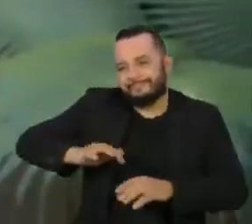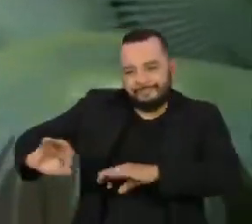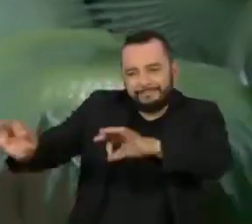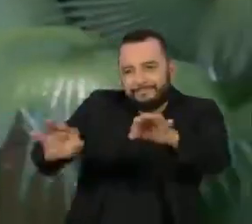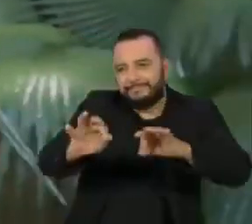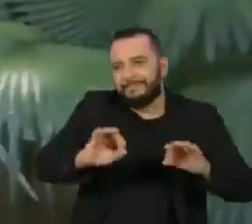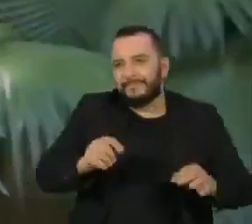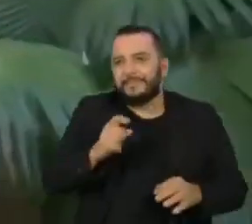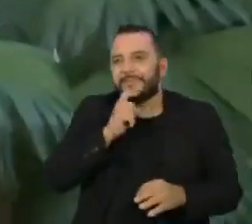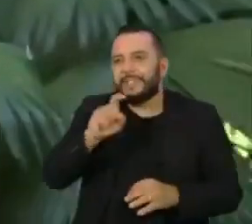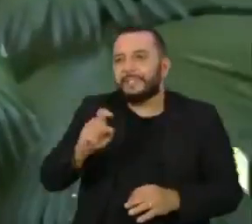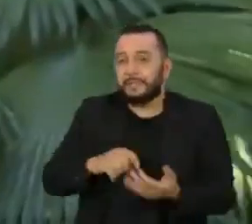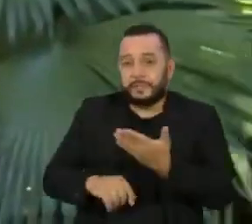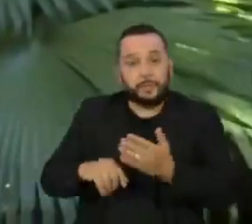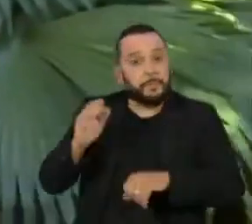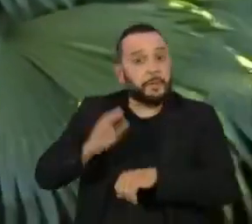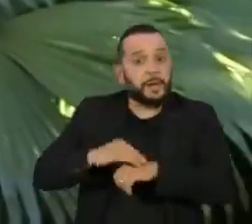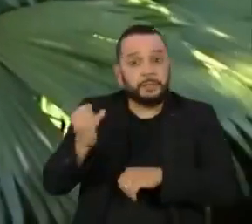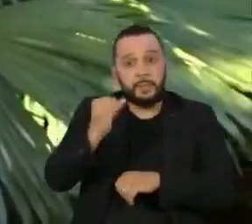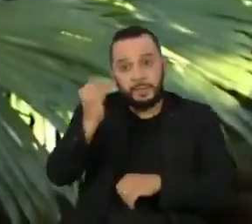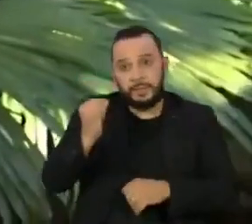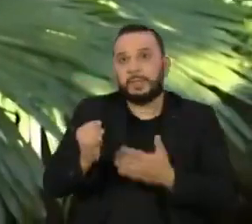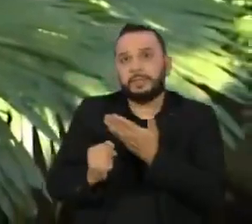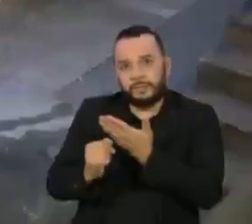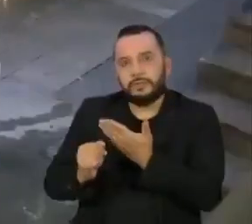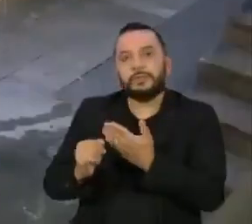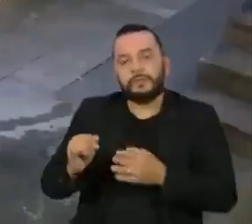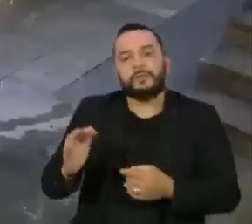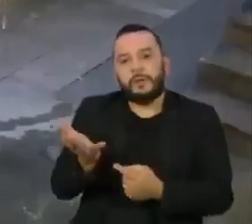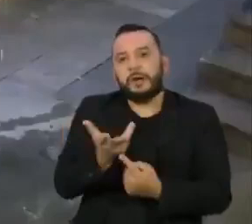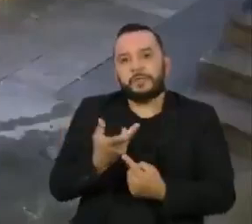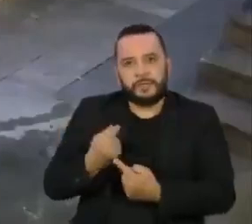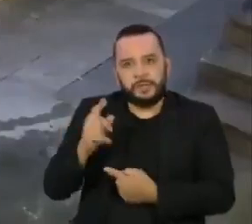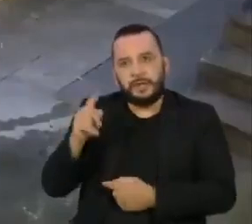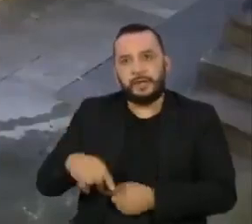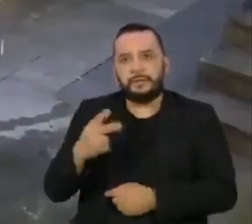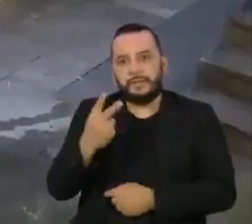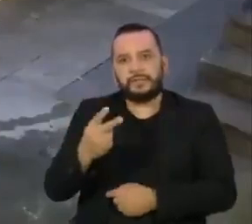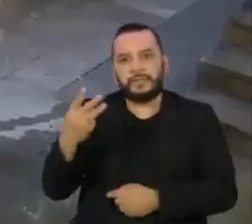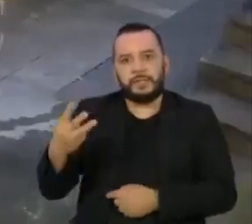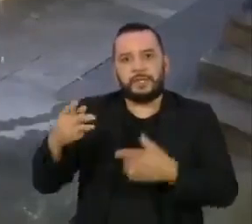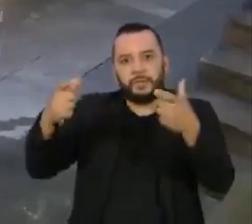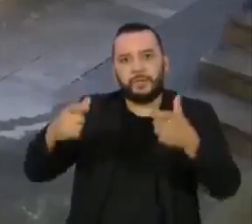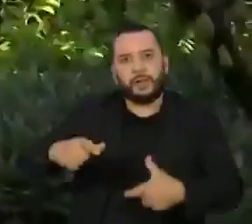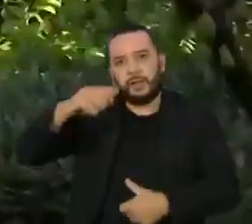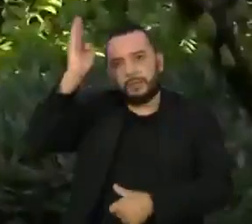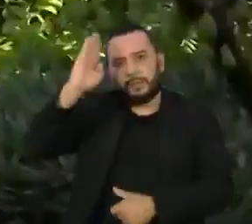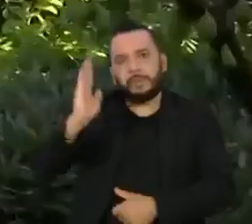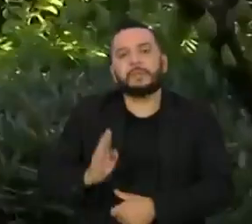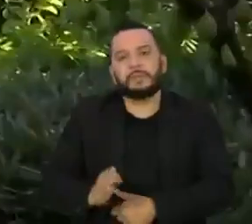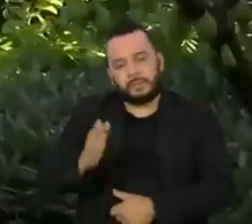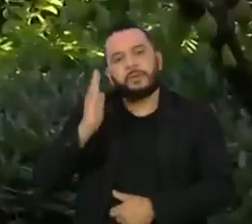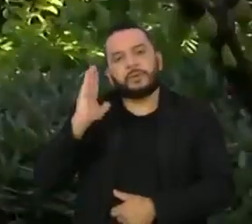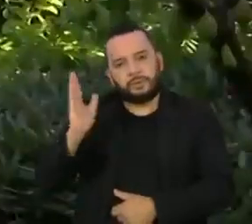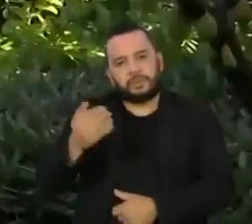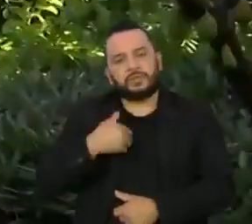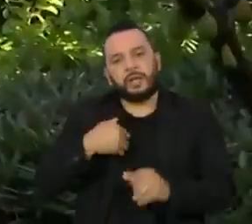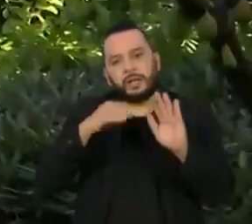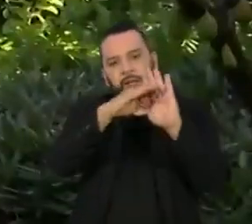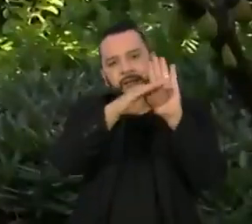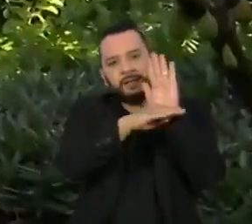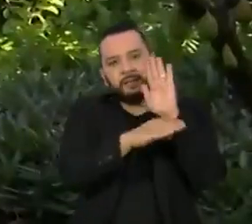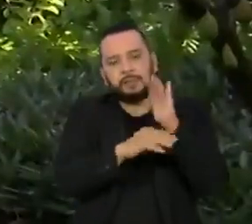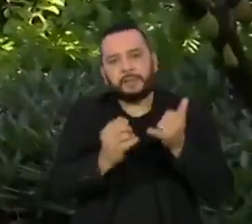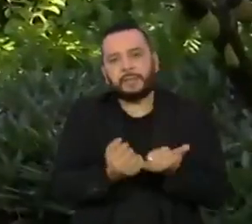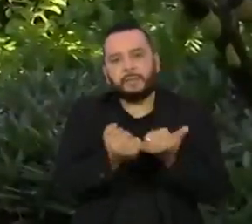considerado uma das obras mais importantes do artista e agora é a 23ª localidade brasileira reconhecida na lista de locais